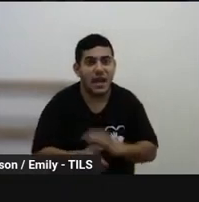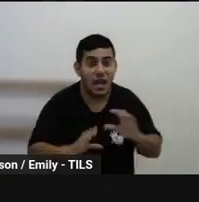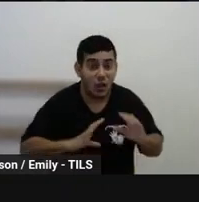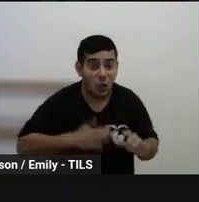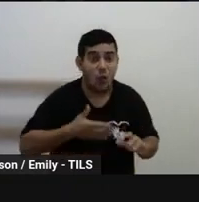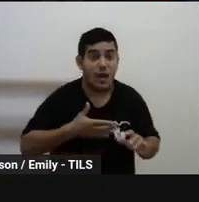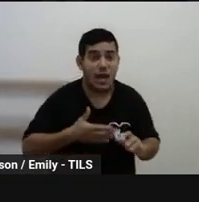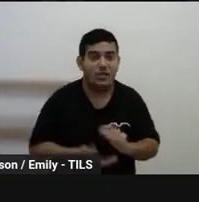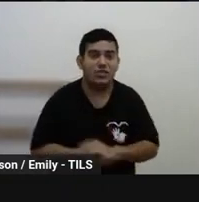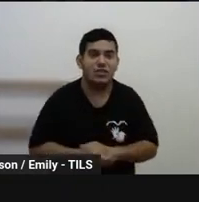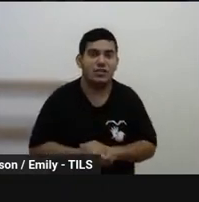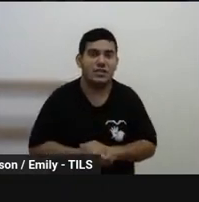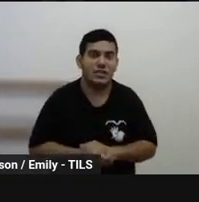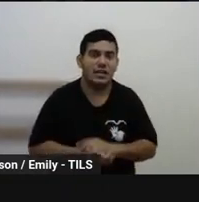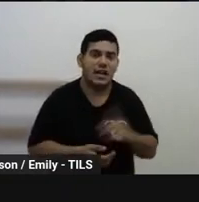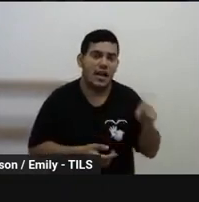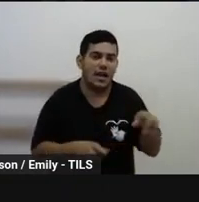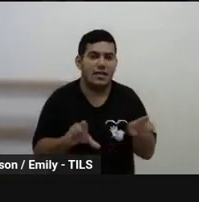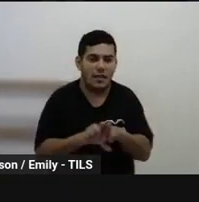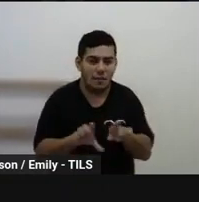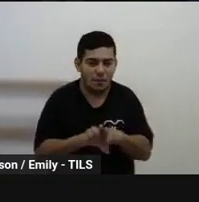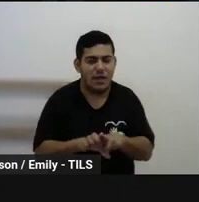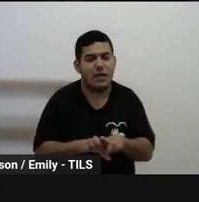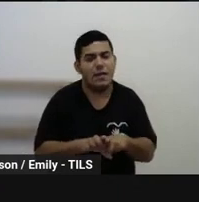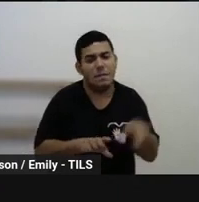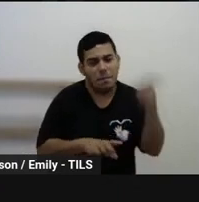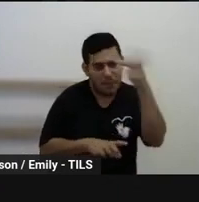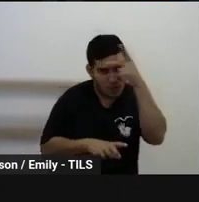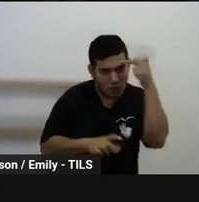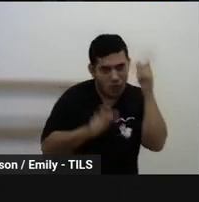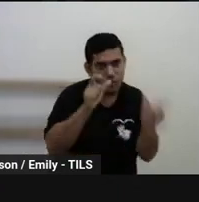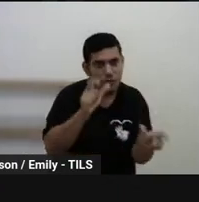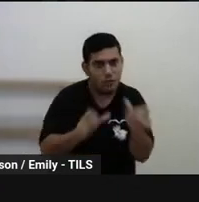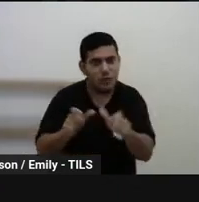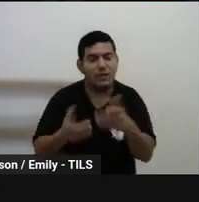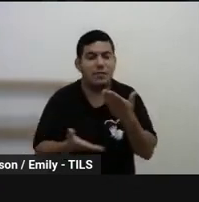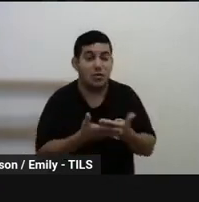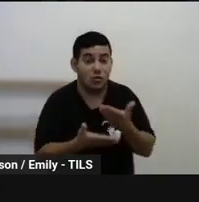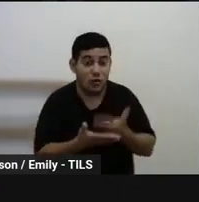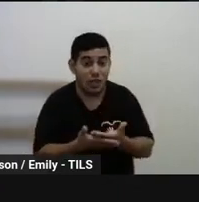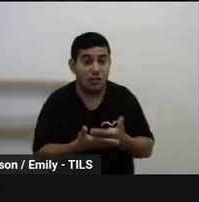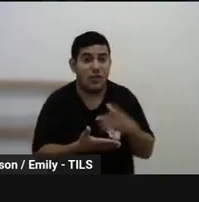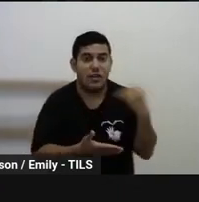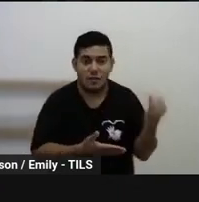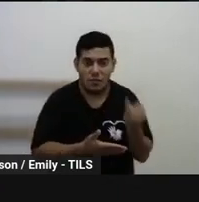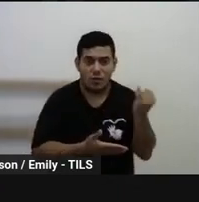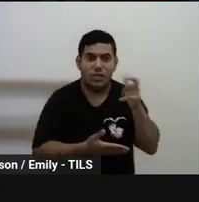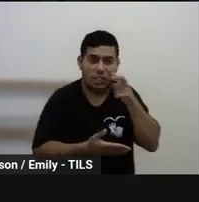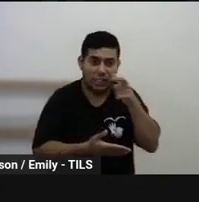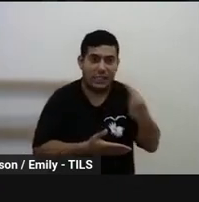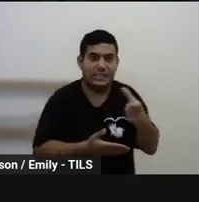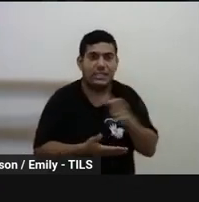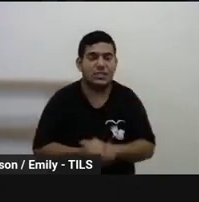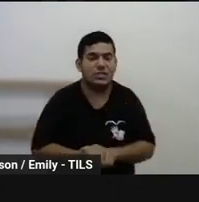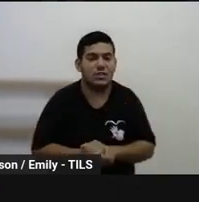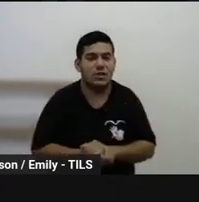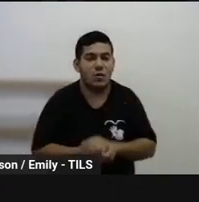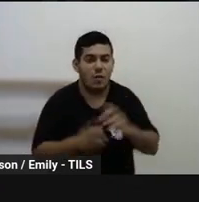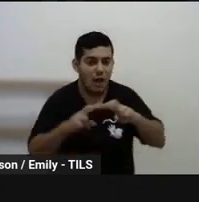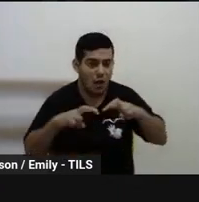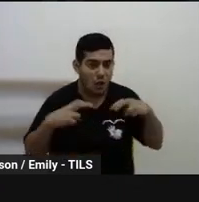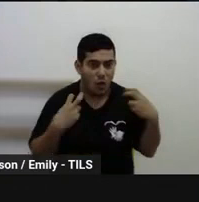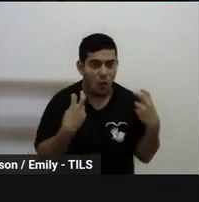encorajador, né? Para nós, enquanto pessoas, para os nossos estudantes também vai ser muito interessante. Então, uma roda de